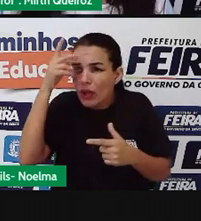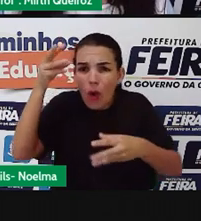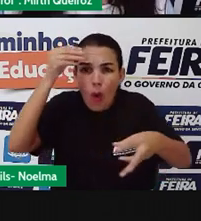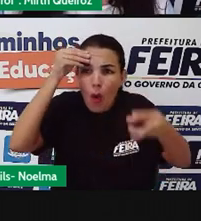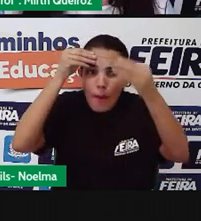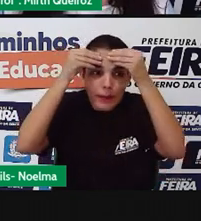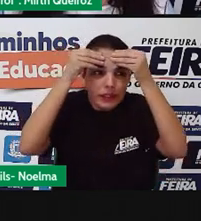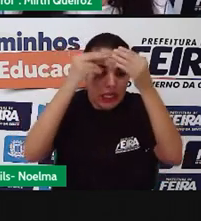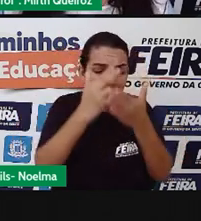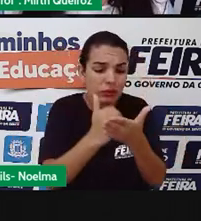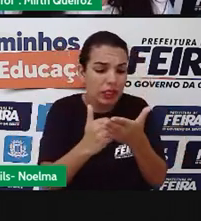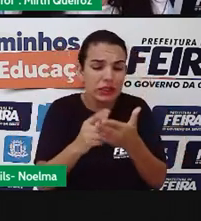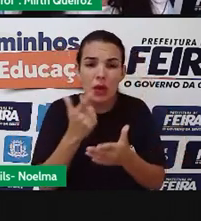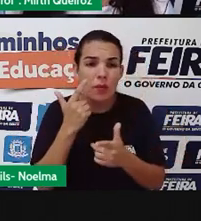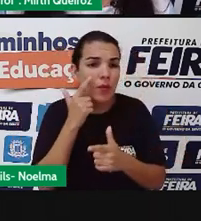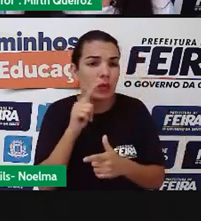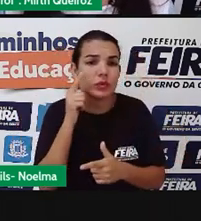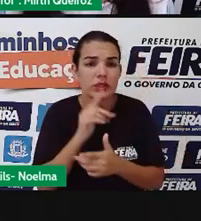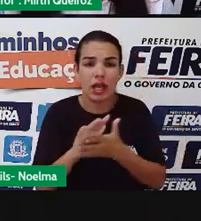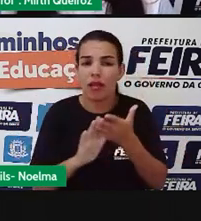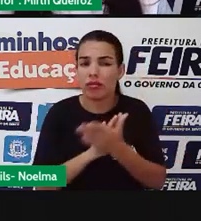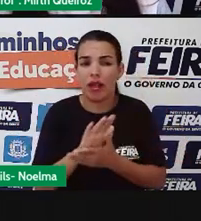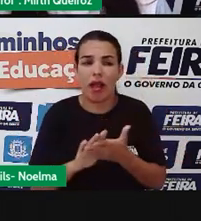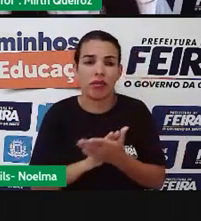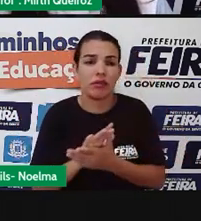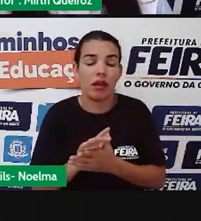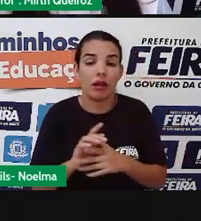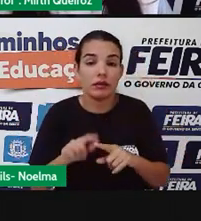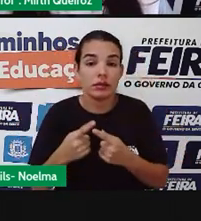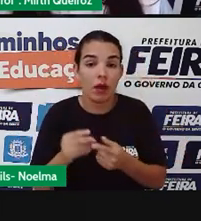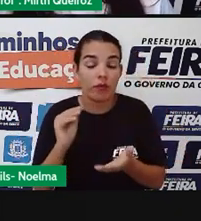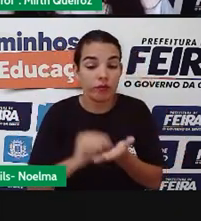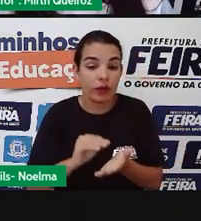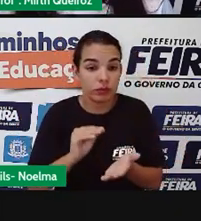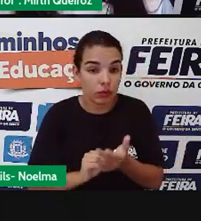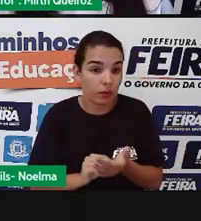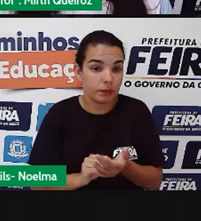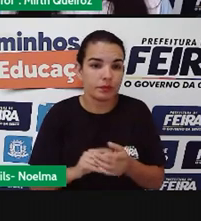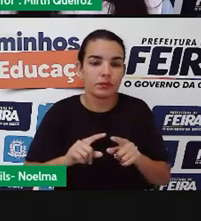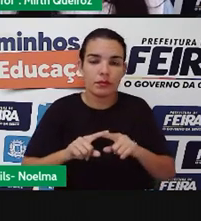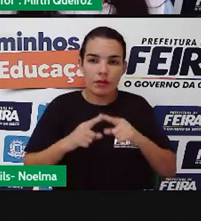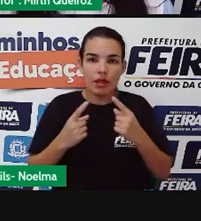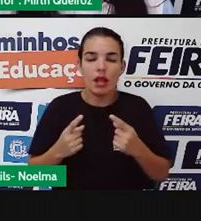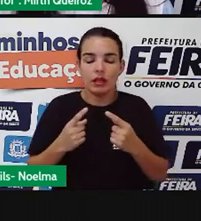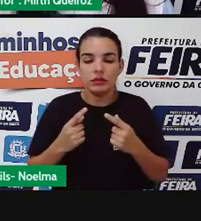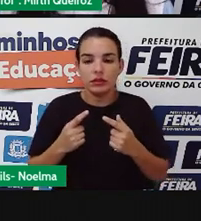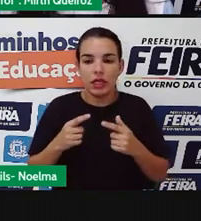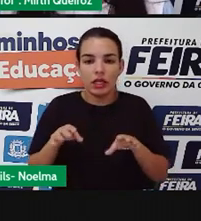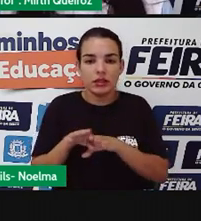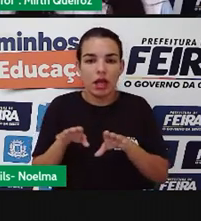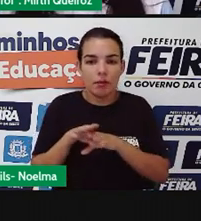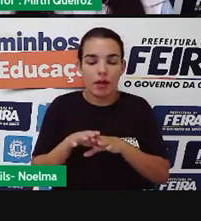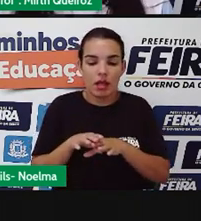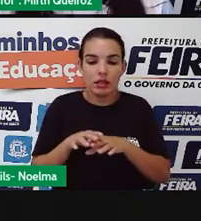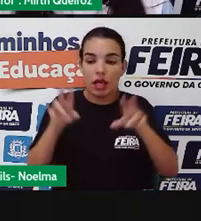deixando de desenhar por falta de estímulo e passou a ser escritor. Mas as próprias ilustrações do livro O